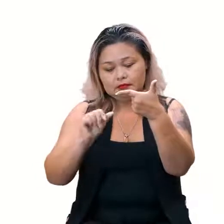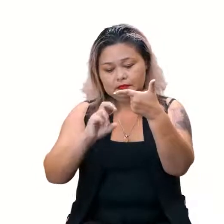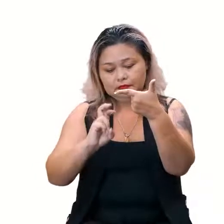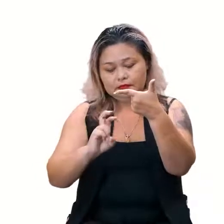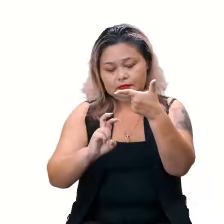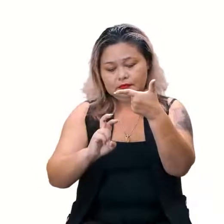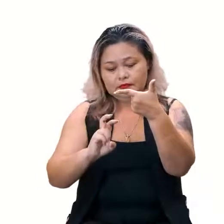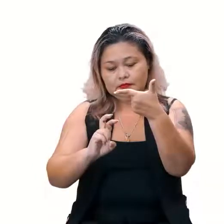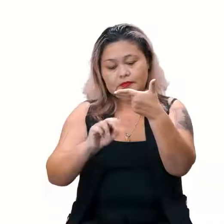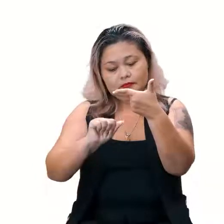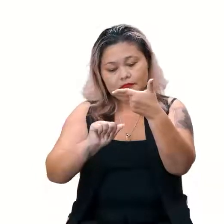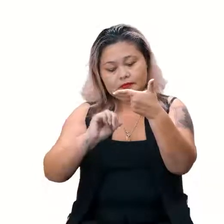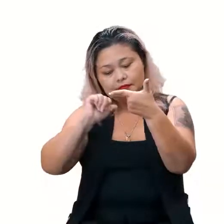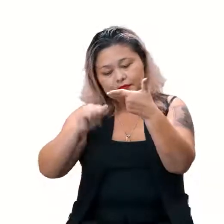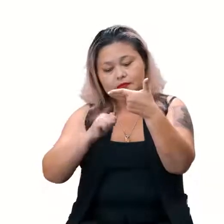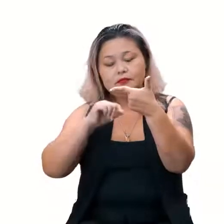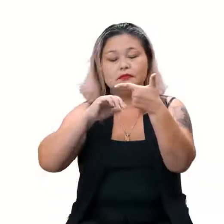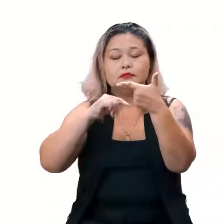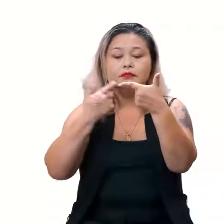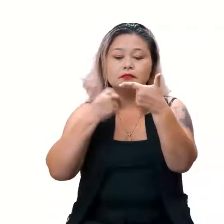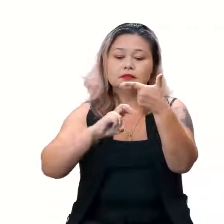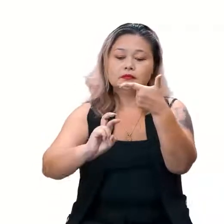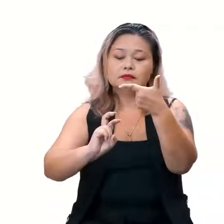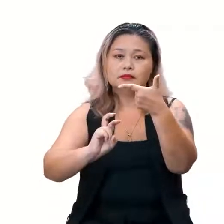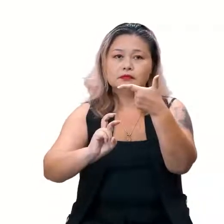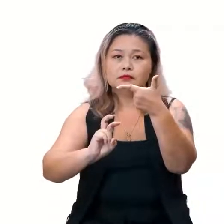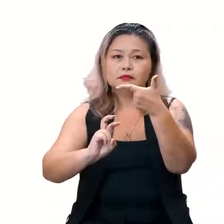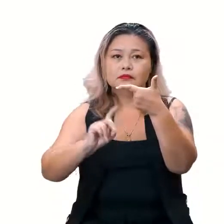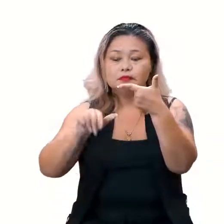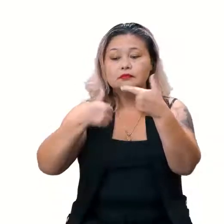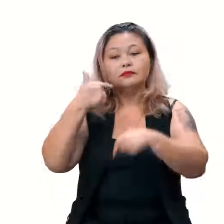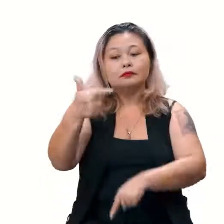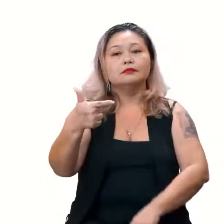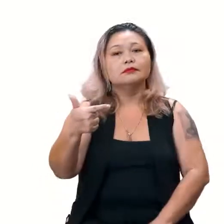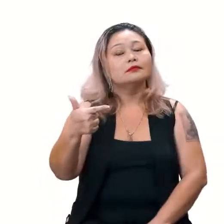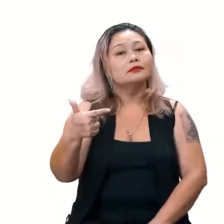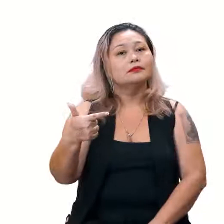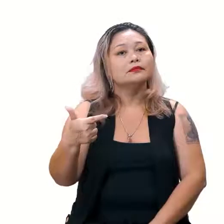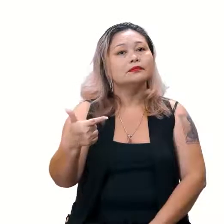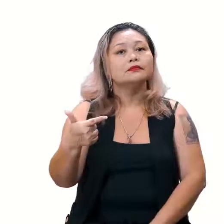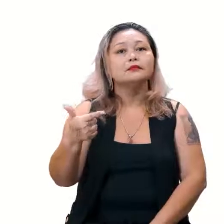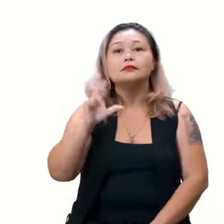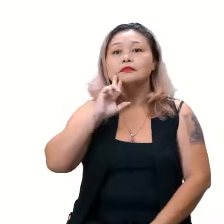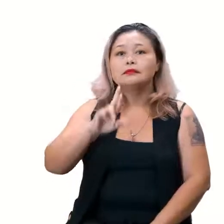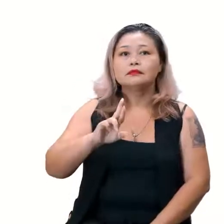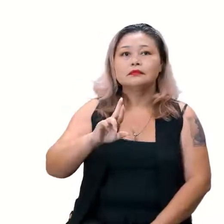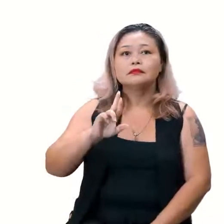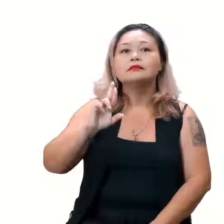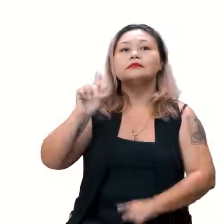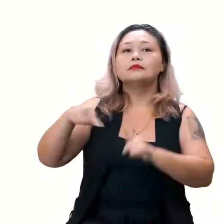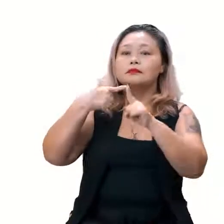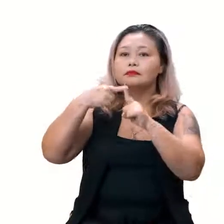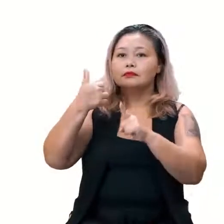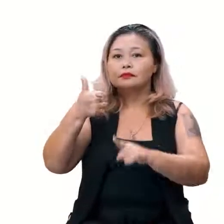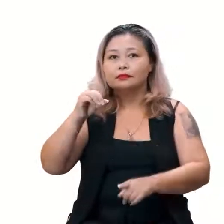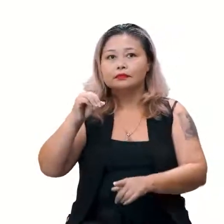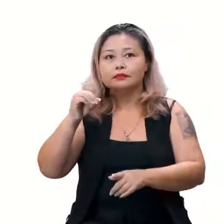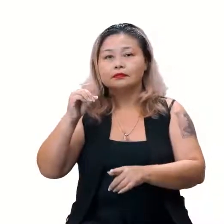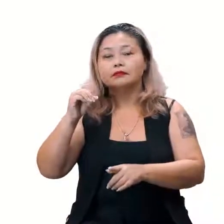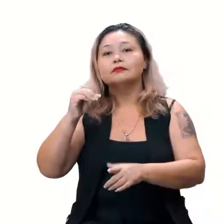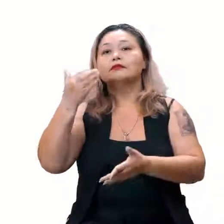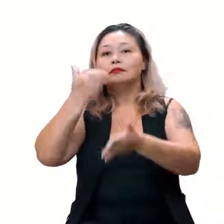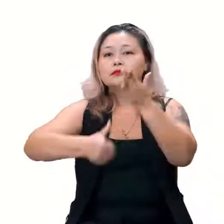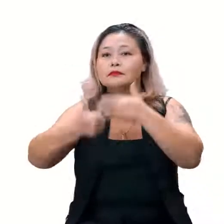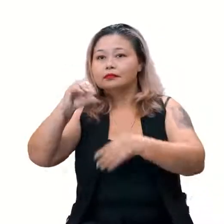Pelo A, né? E aí, 10 dividido pelo A. É 2. dividido por 5. É 2, Vamos ver. 5 vezes 2? 10. 10 menos